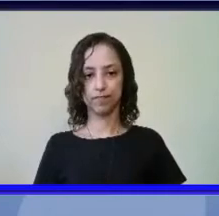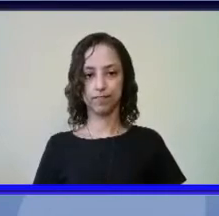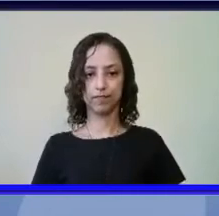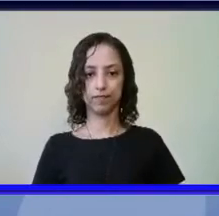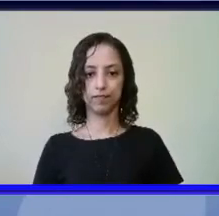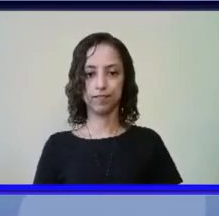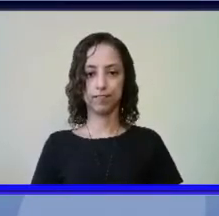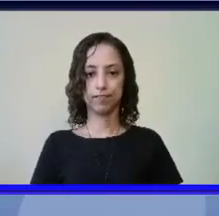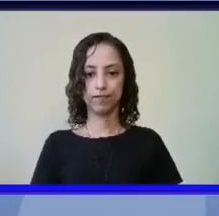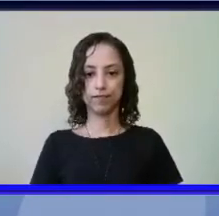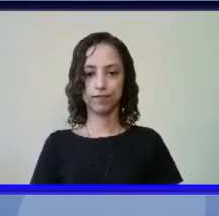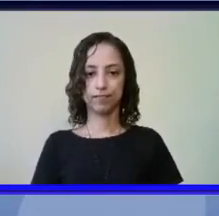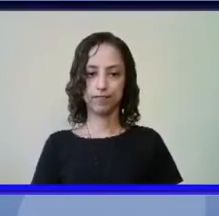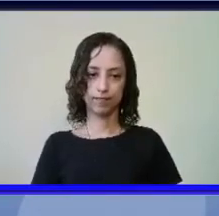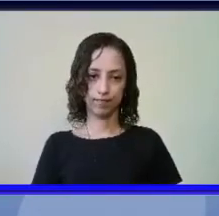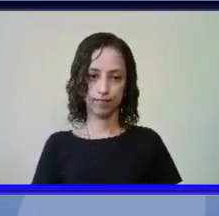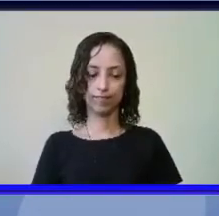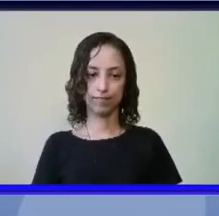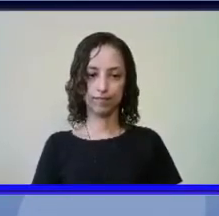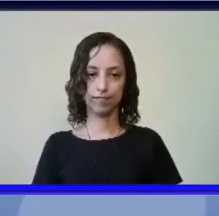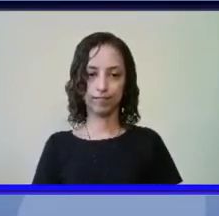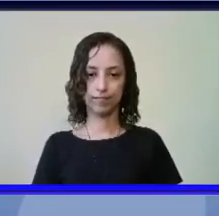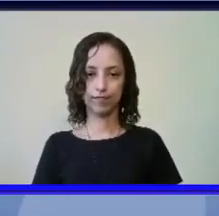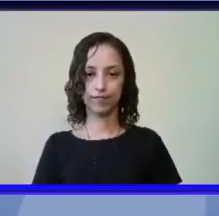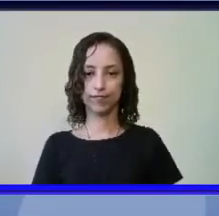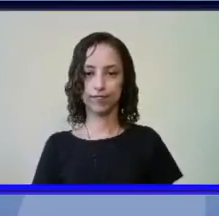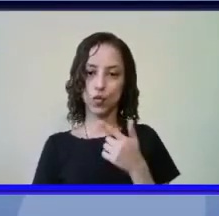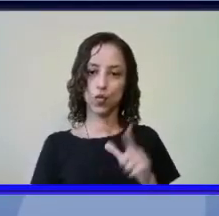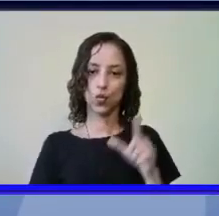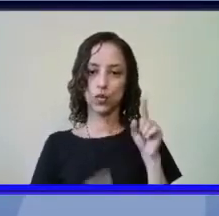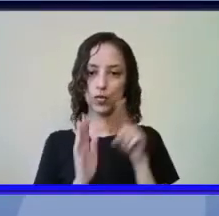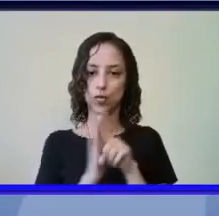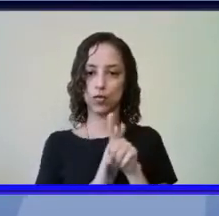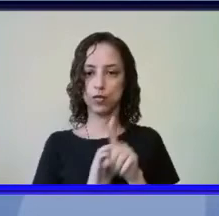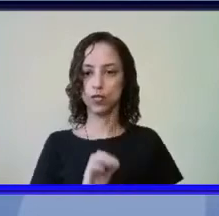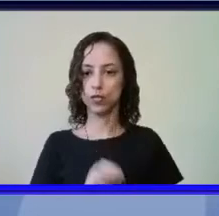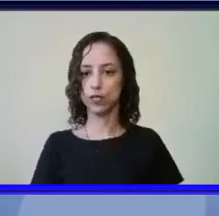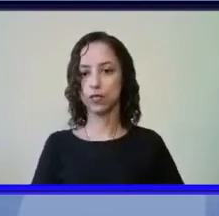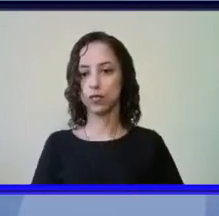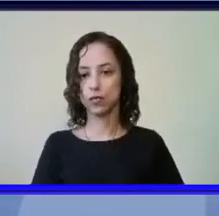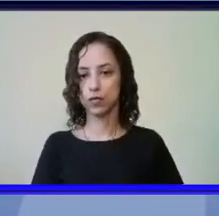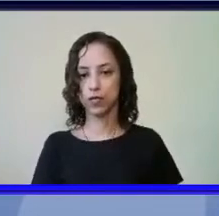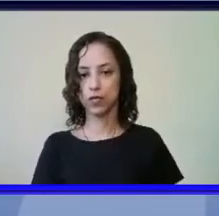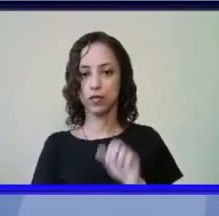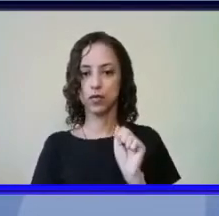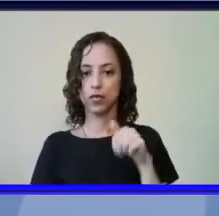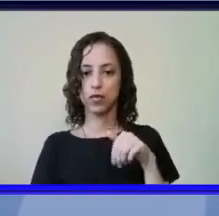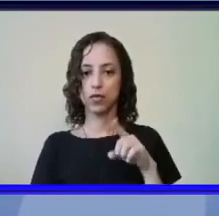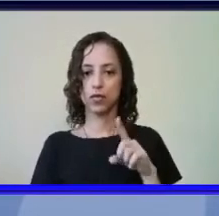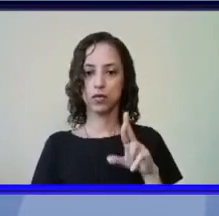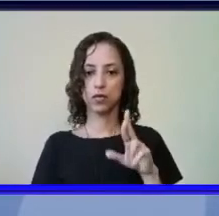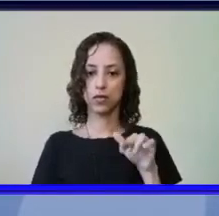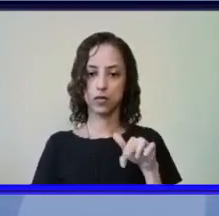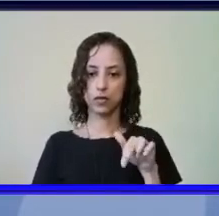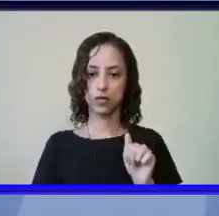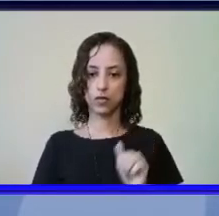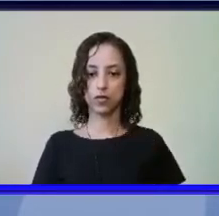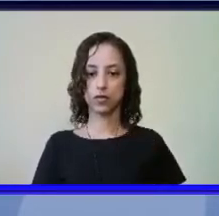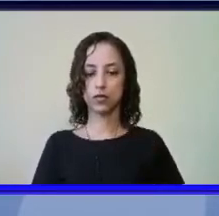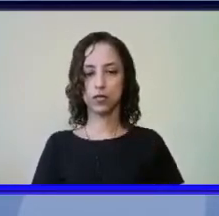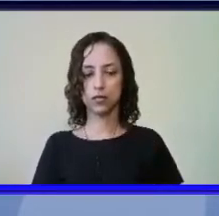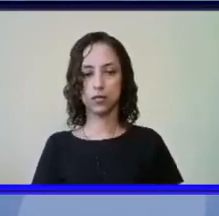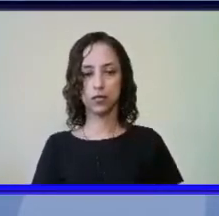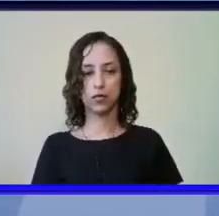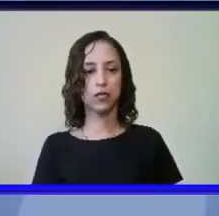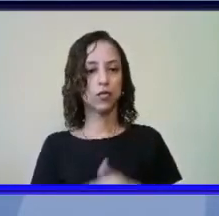então vamos para a próxima pergunta da Andrena Carla quando